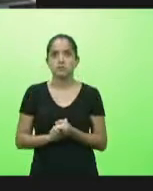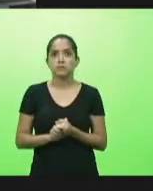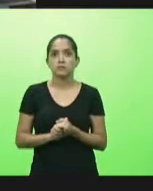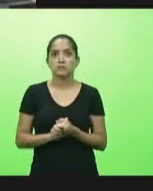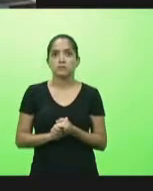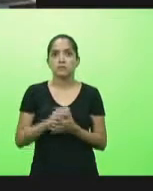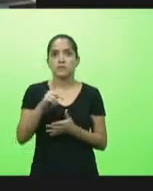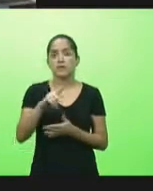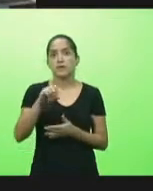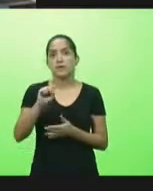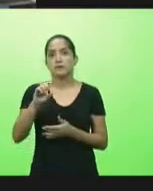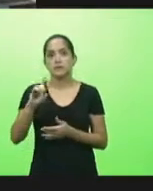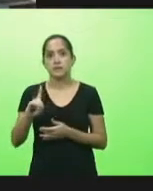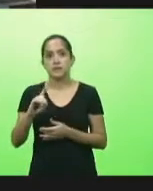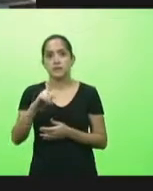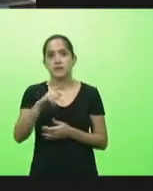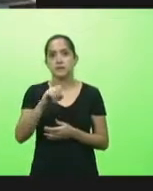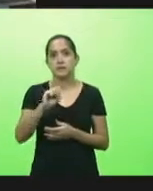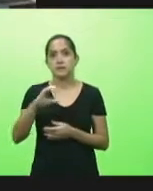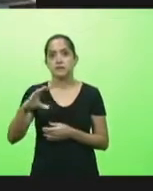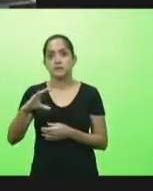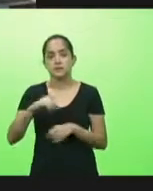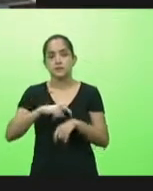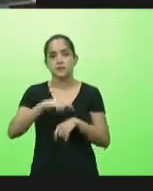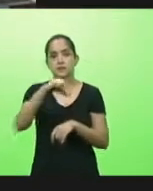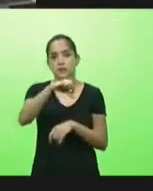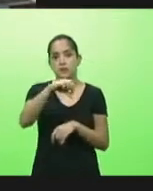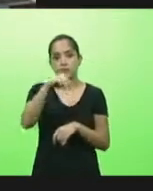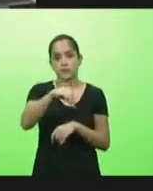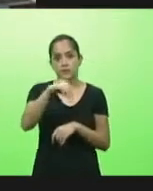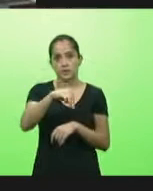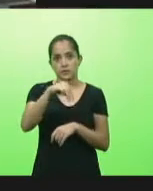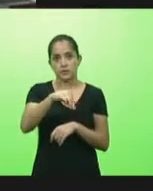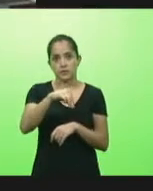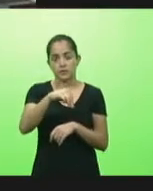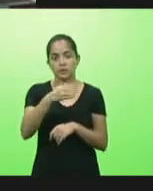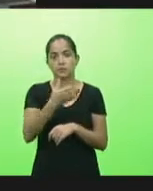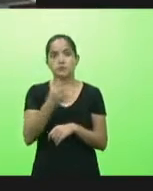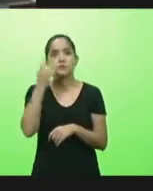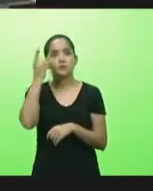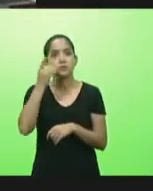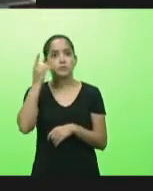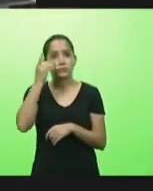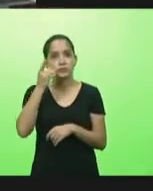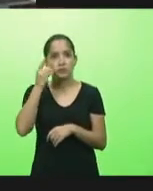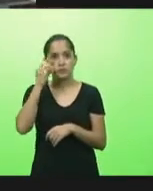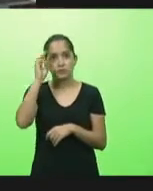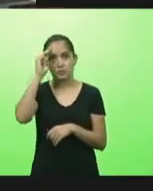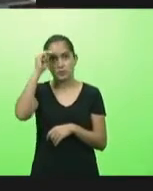PSD PSC pelo tempo de 9 minutos falamos da palavra o deputado Jair Mioto